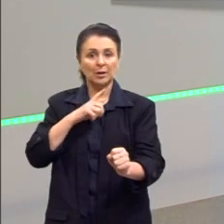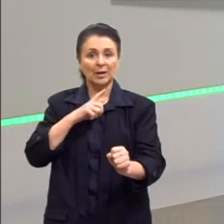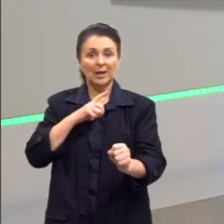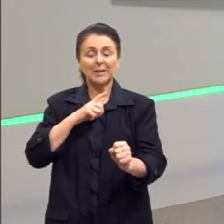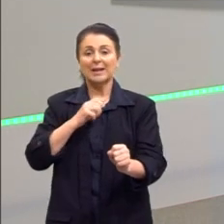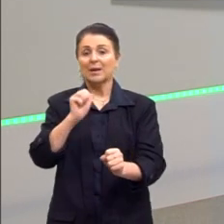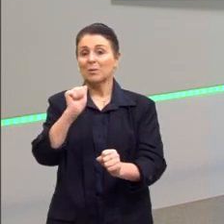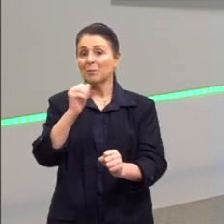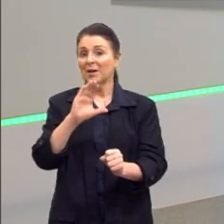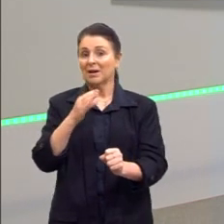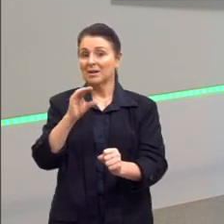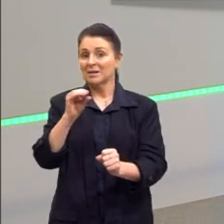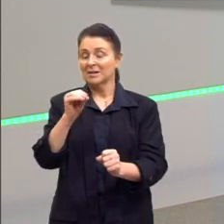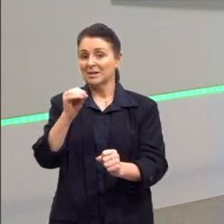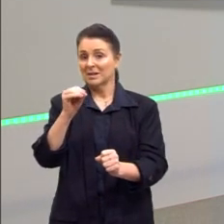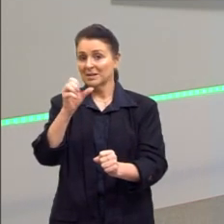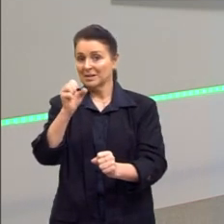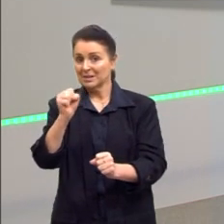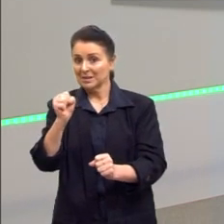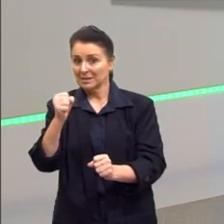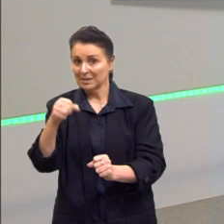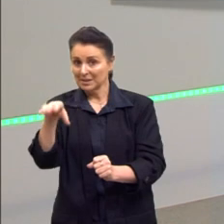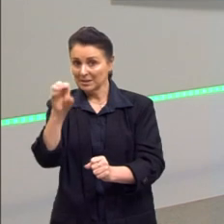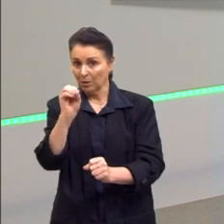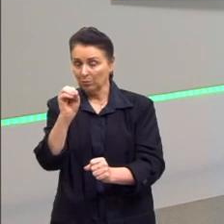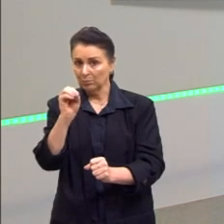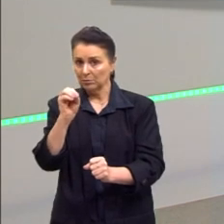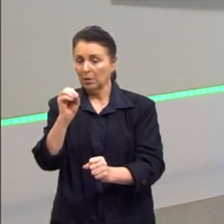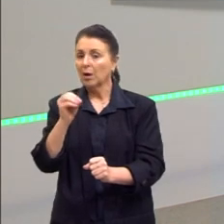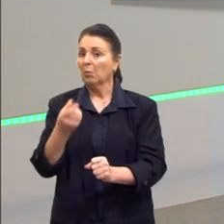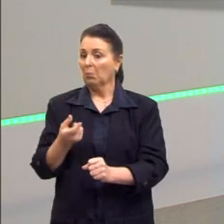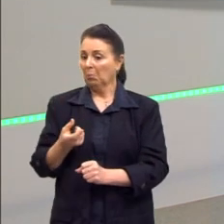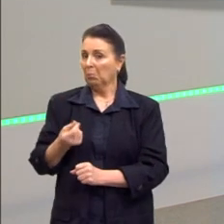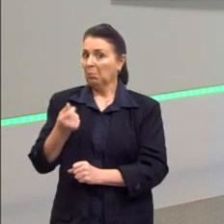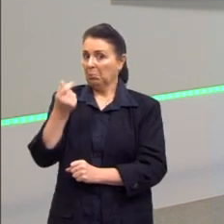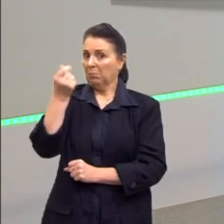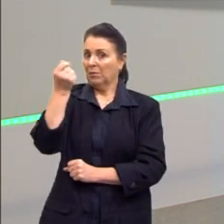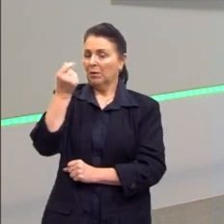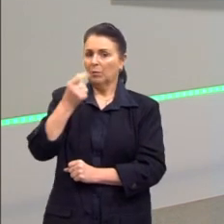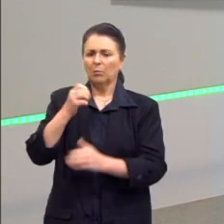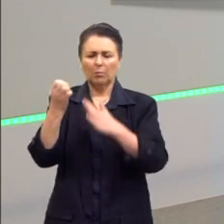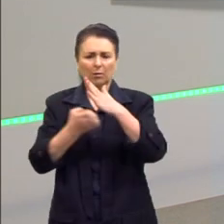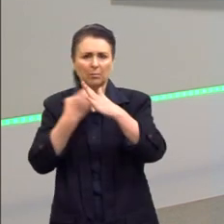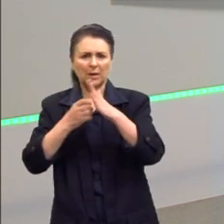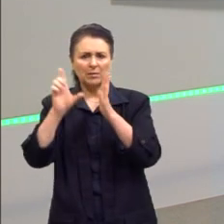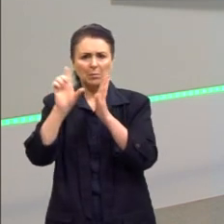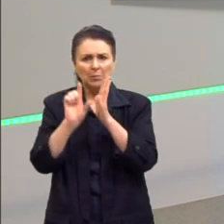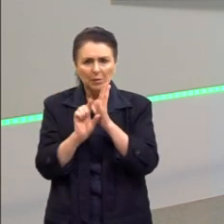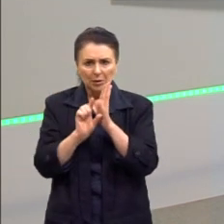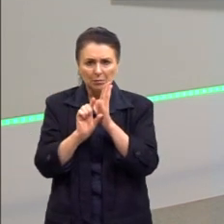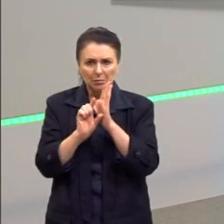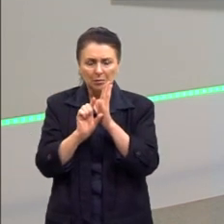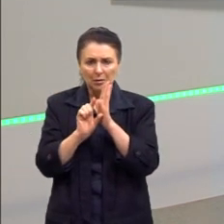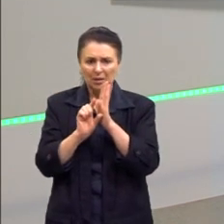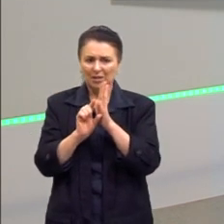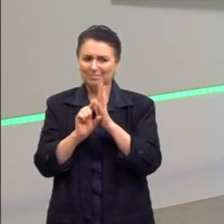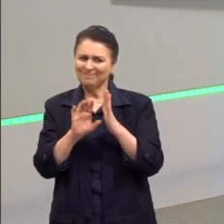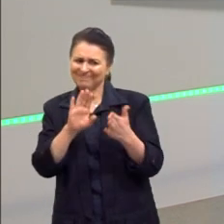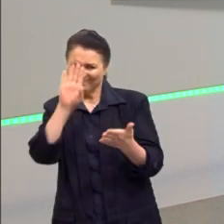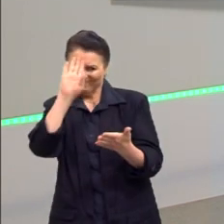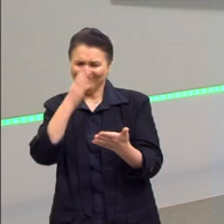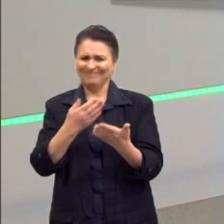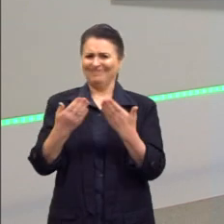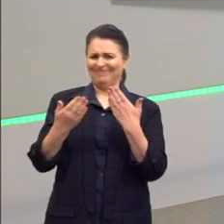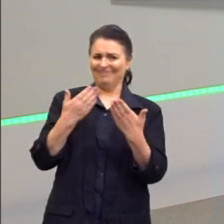muita grana. Uma empresa pequena ou uma empresa que não é muito confiável, pode ser uma empresa que é enorme, mas que ela está